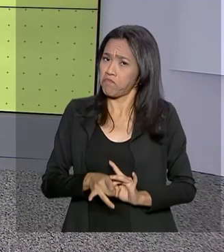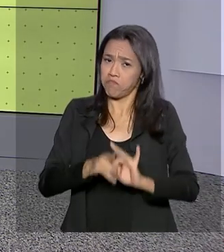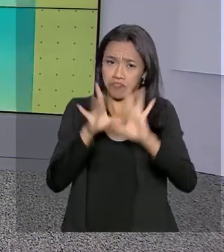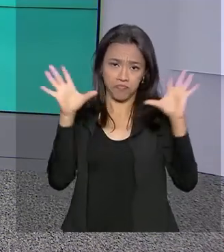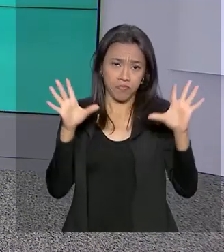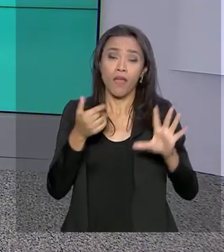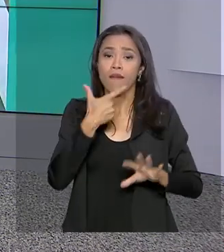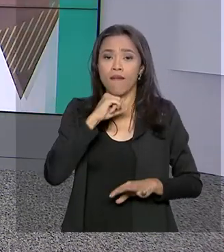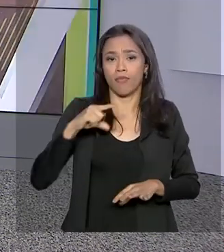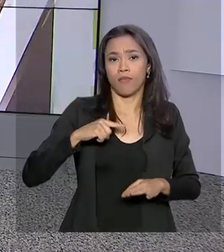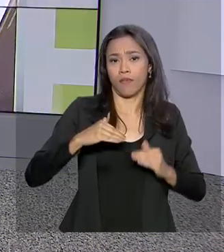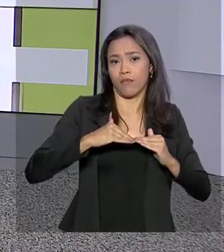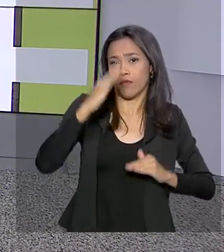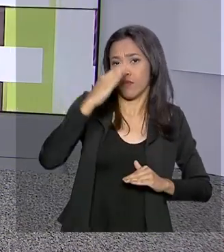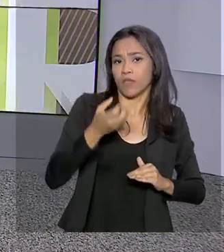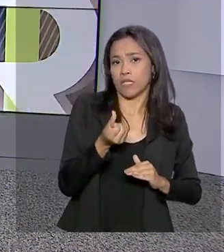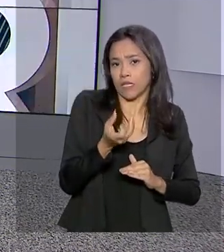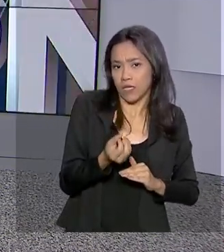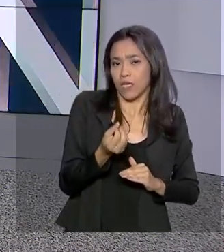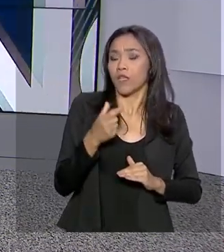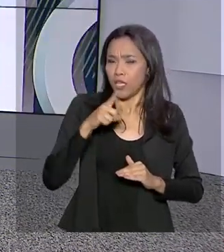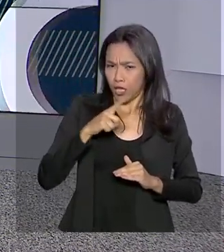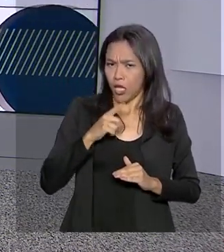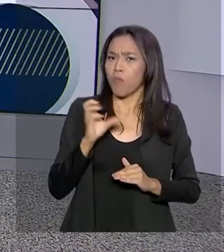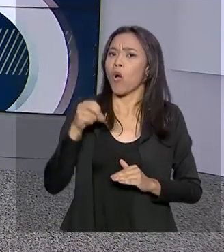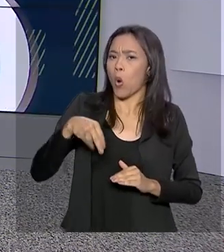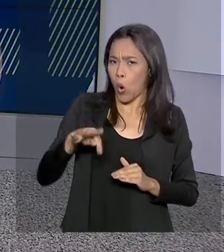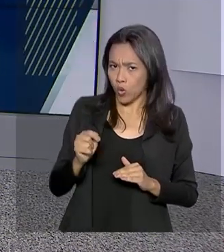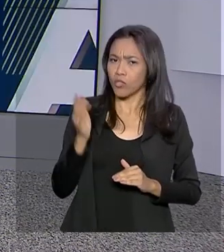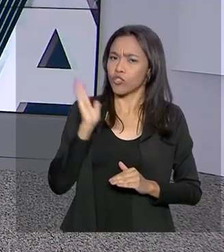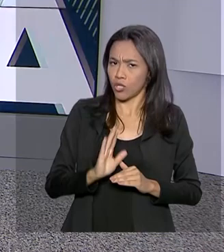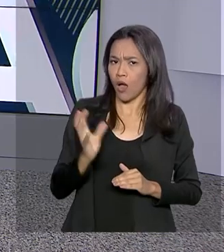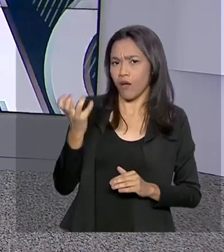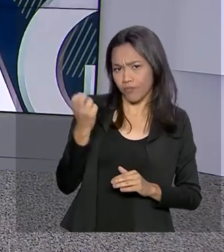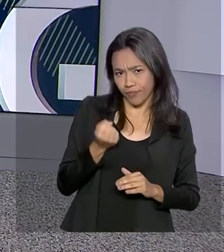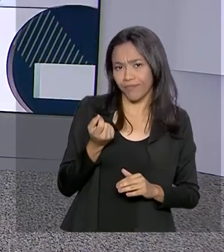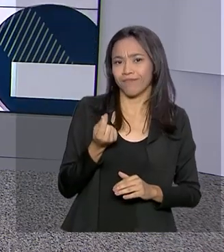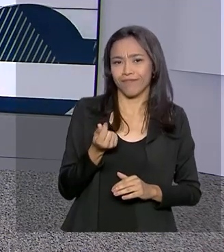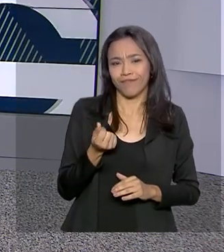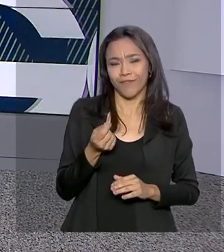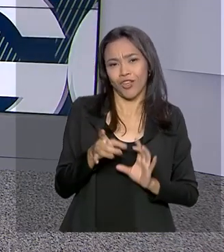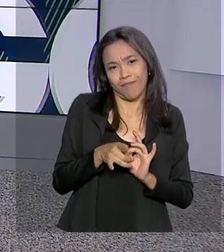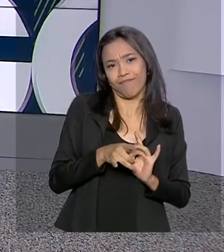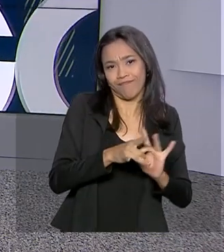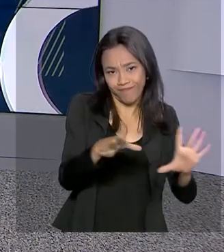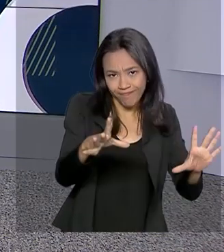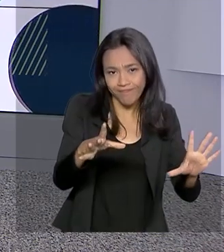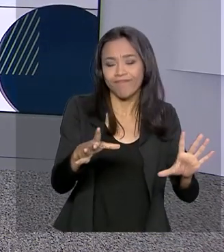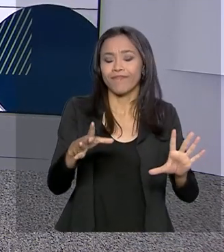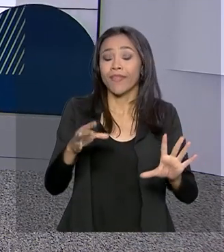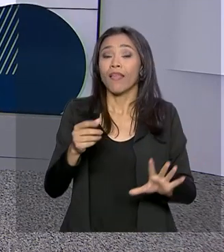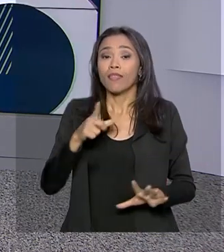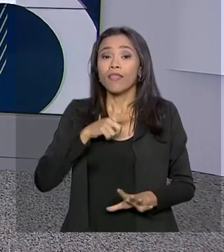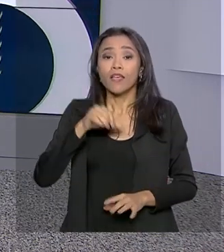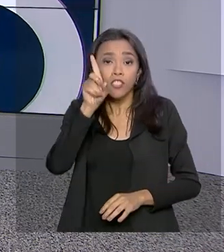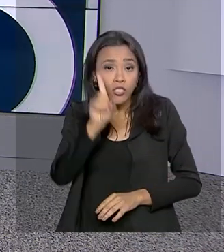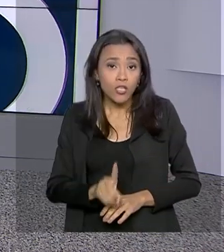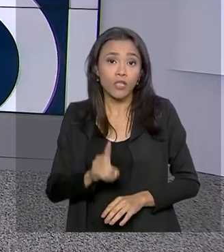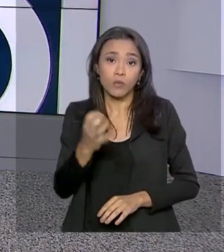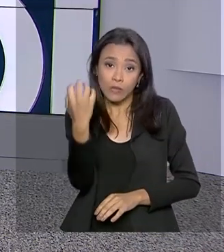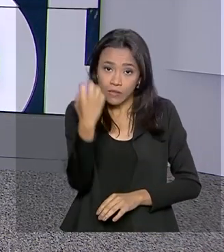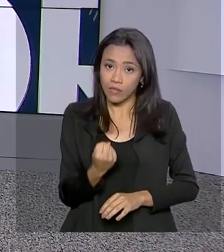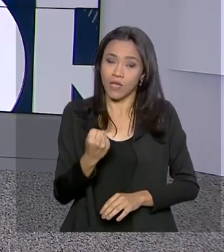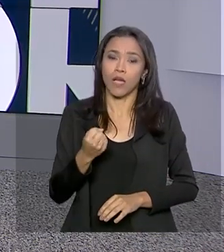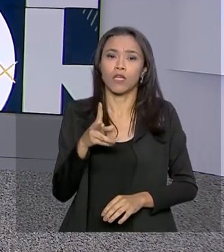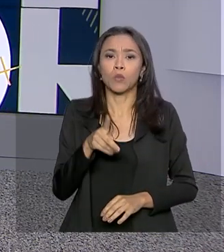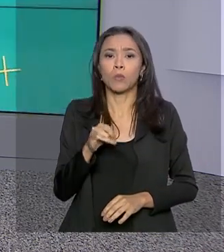tem 60 anos ou mais e possui uma conta na Caixa, já estava com o pagamento do benefício liberado. Tem direito ao saque do fundo PIS,